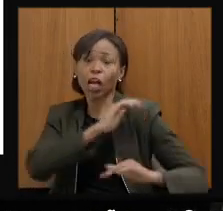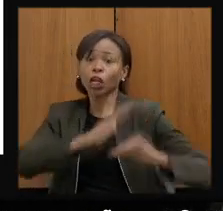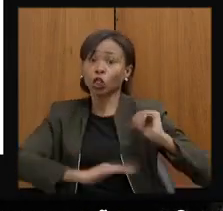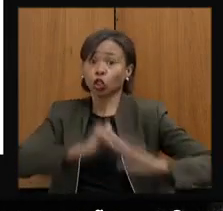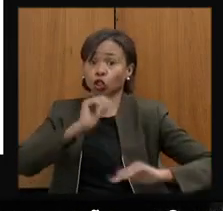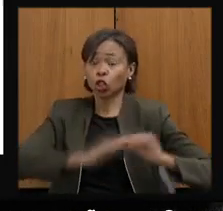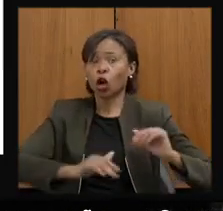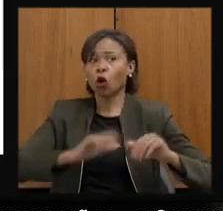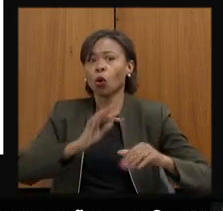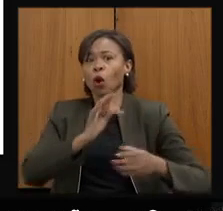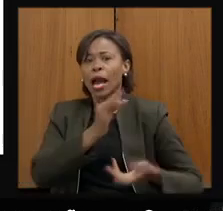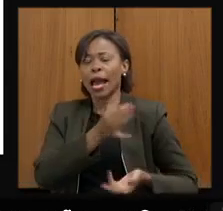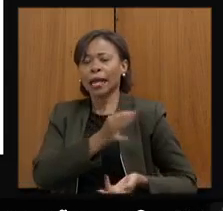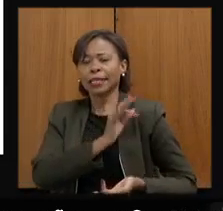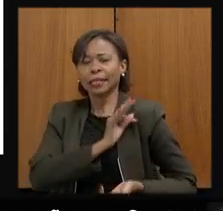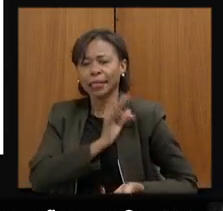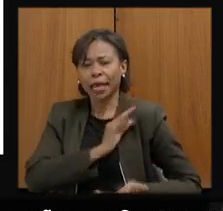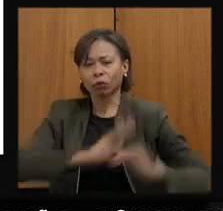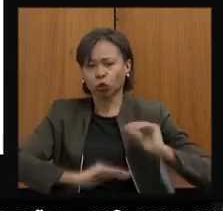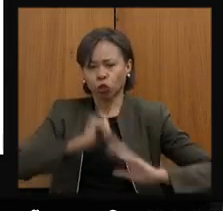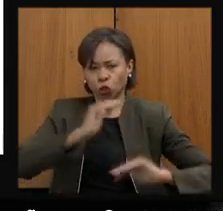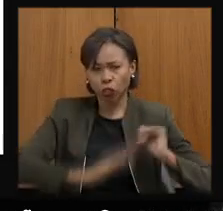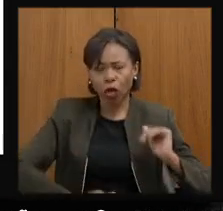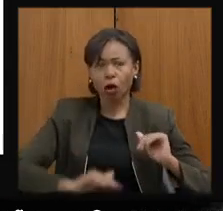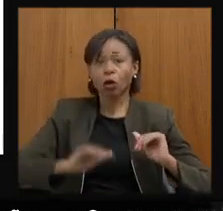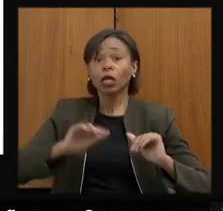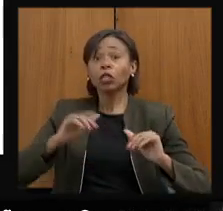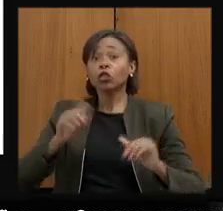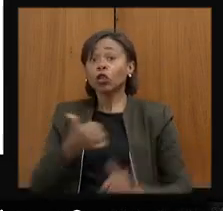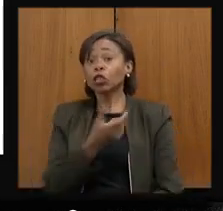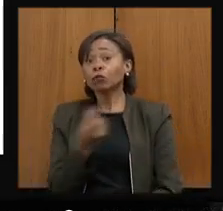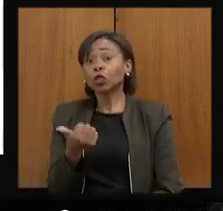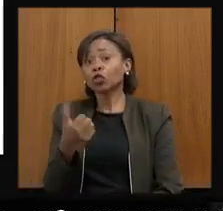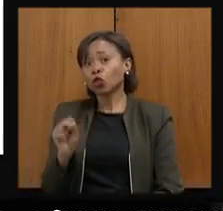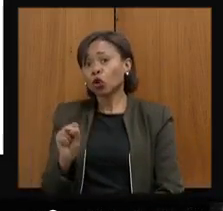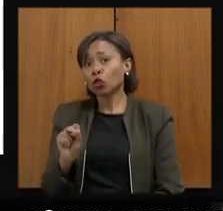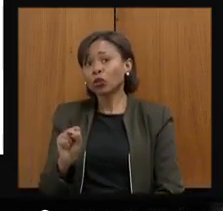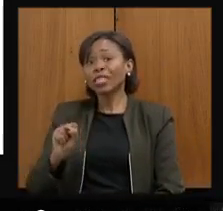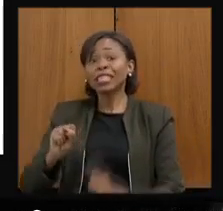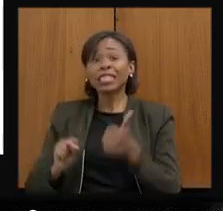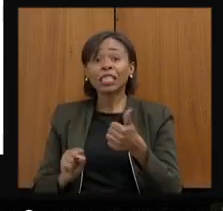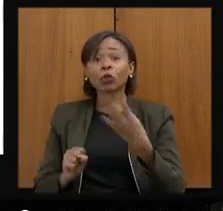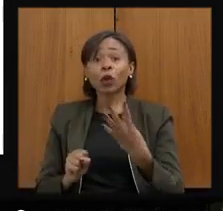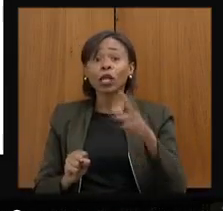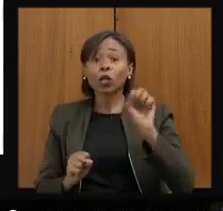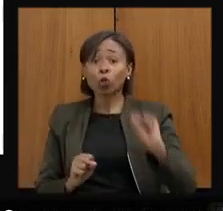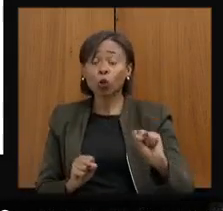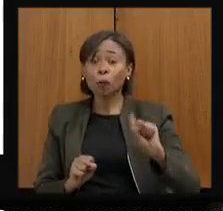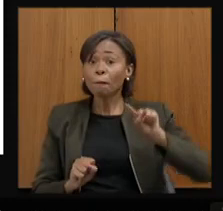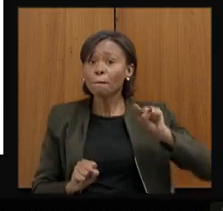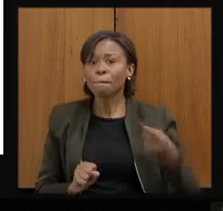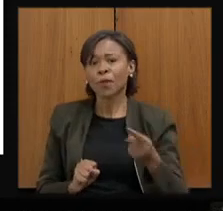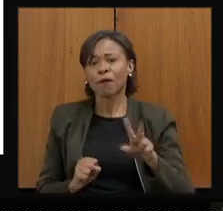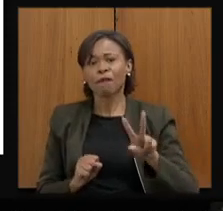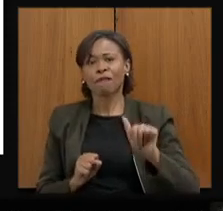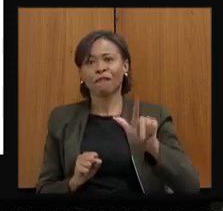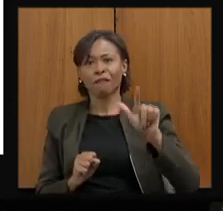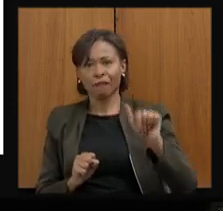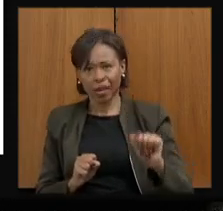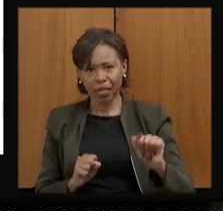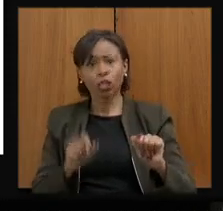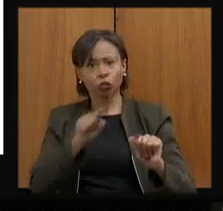Chegamos a 2022 com 148 mil vagas. Isso vocês têm acompanhado muito em